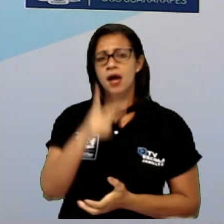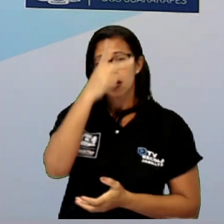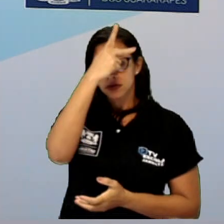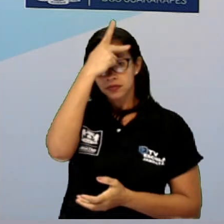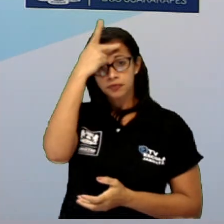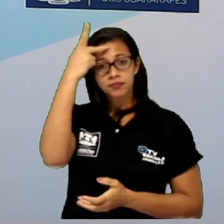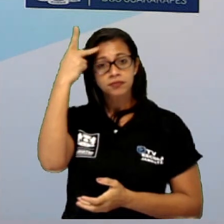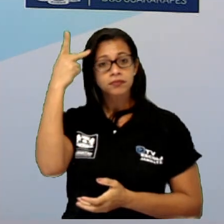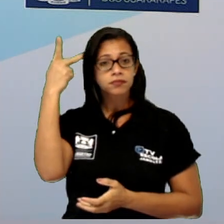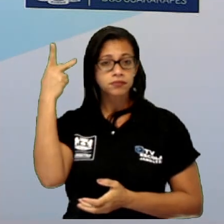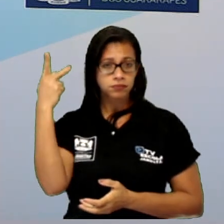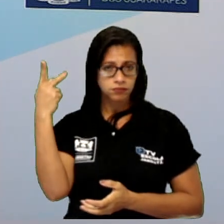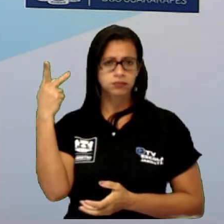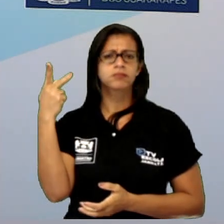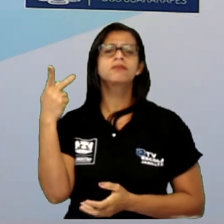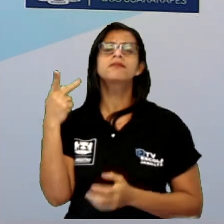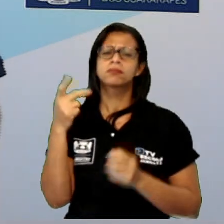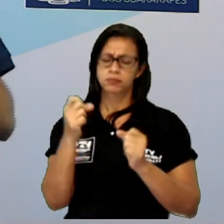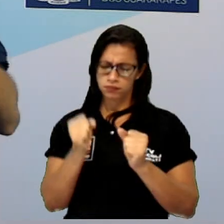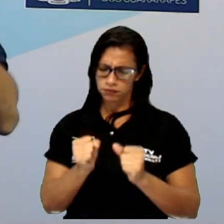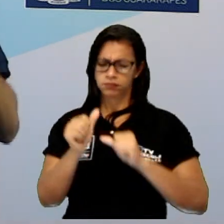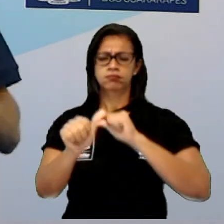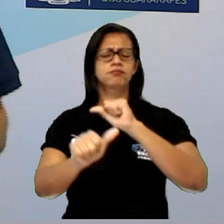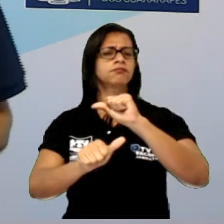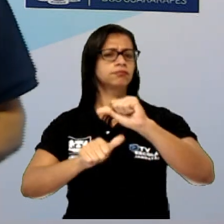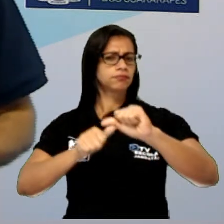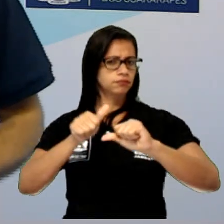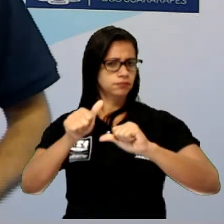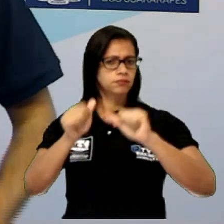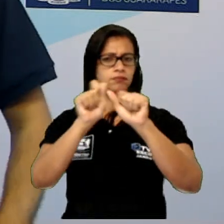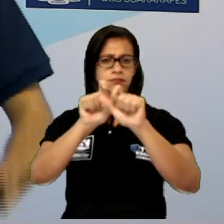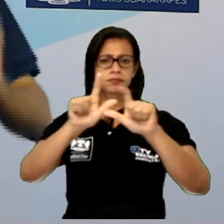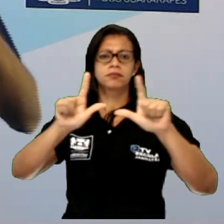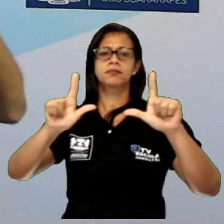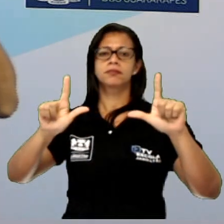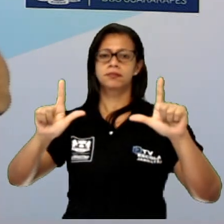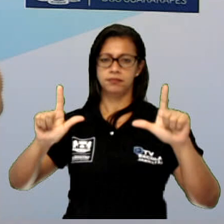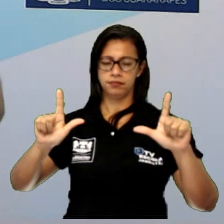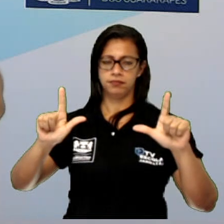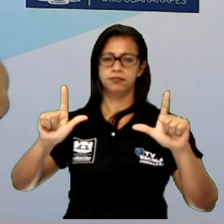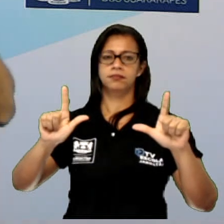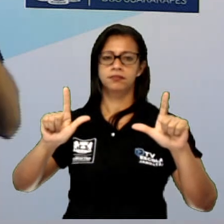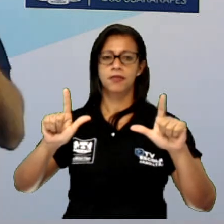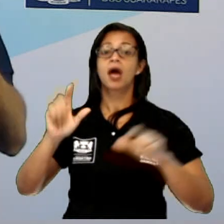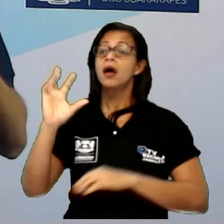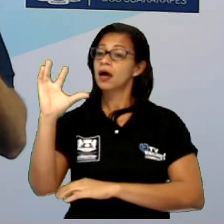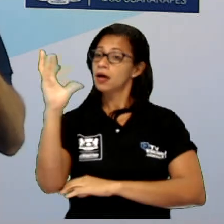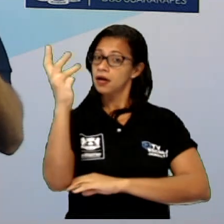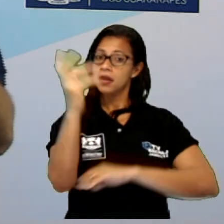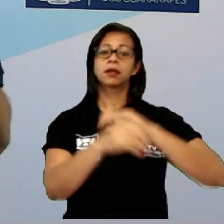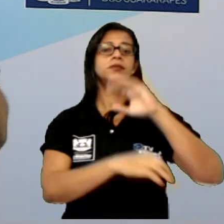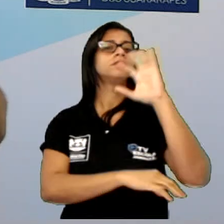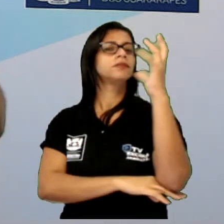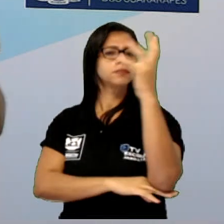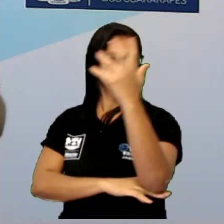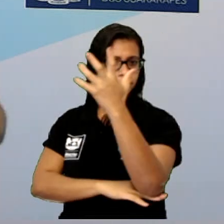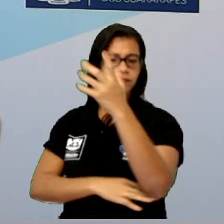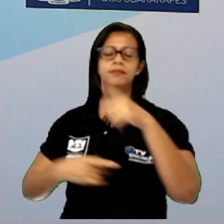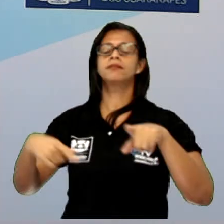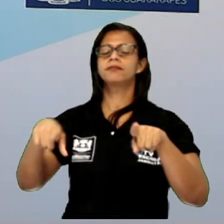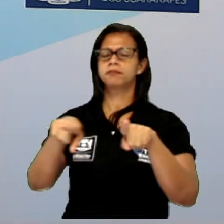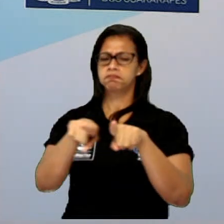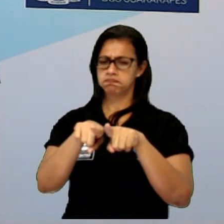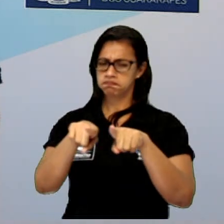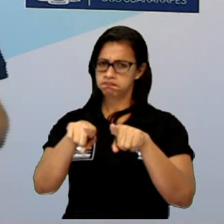transformar essa paisagem e não só o ser humano. A natureza também, ela fica